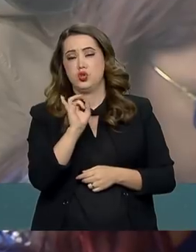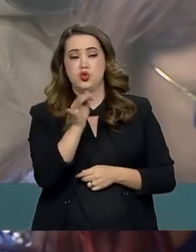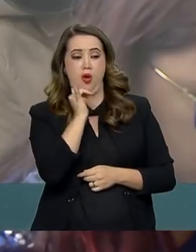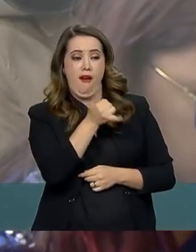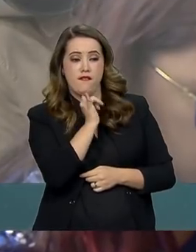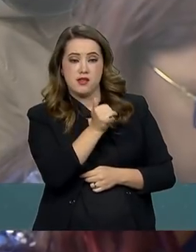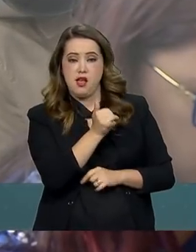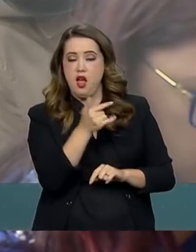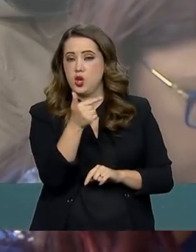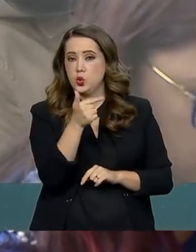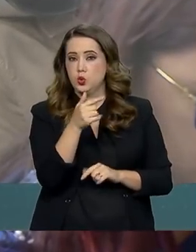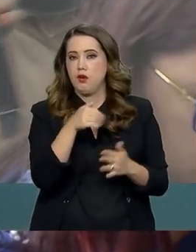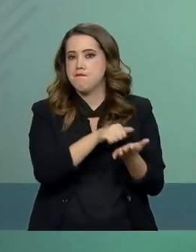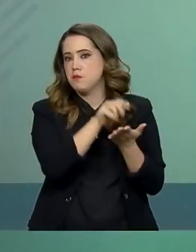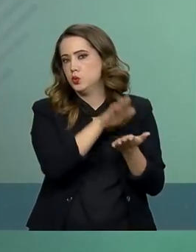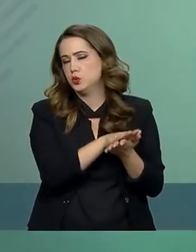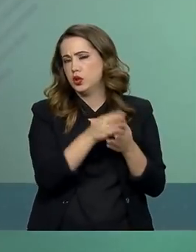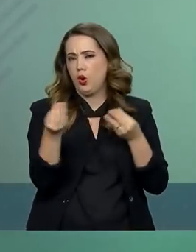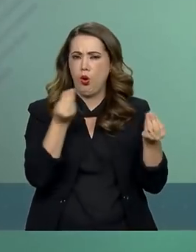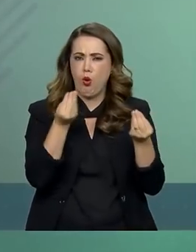das crianças no transporte. Obrigada.